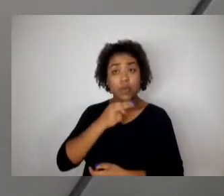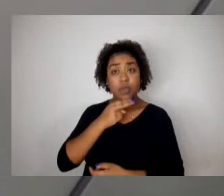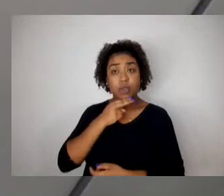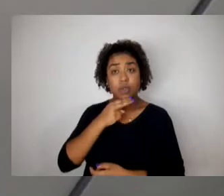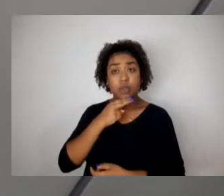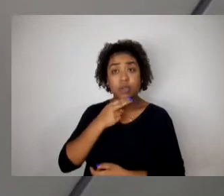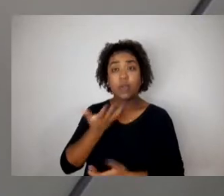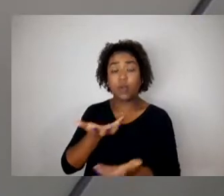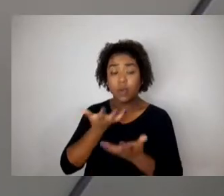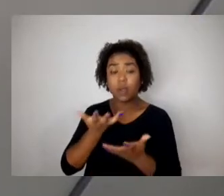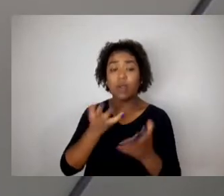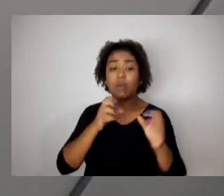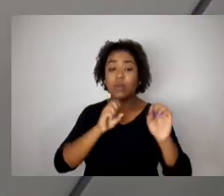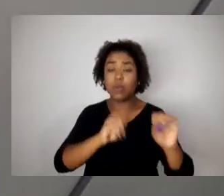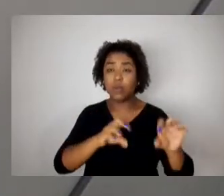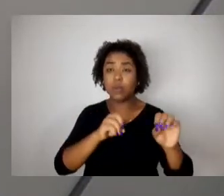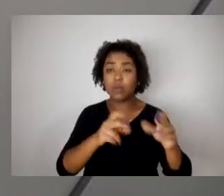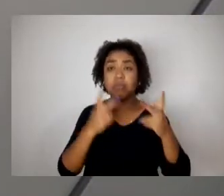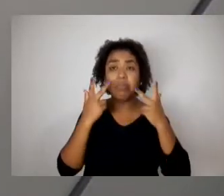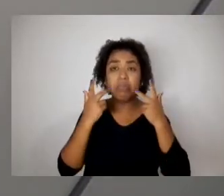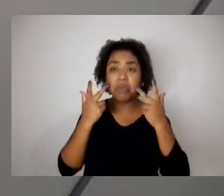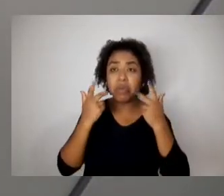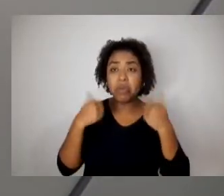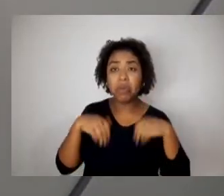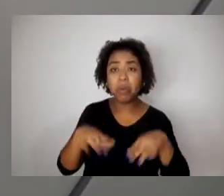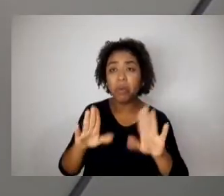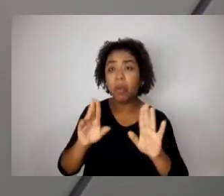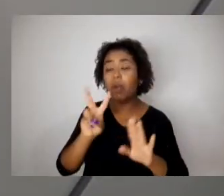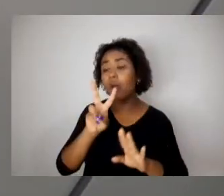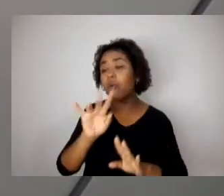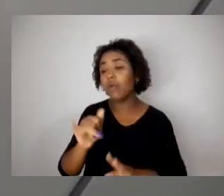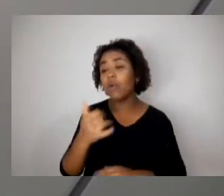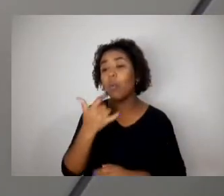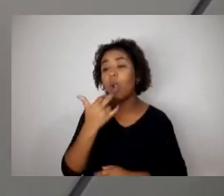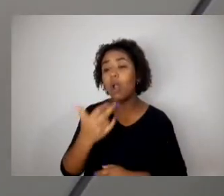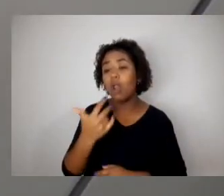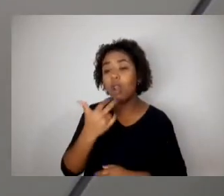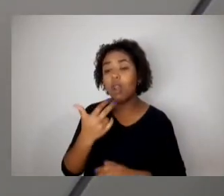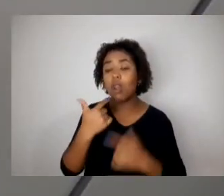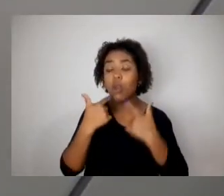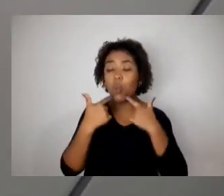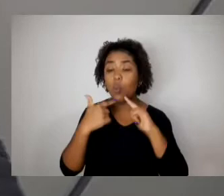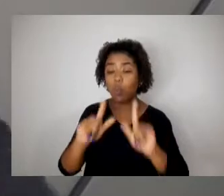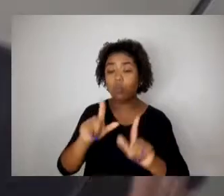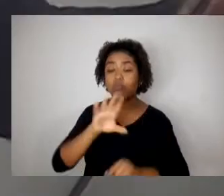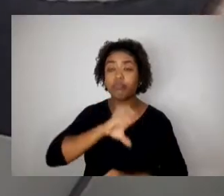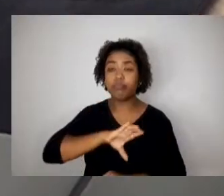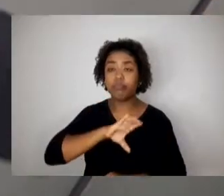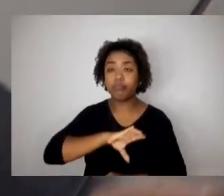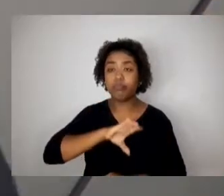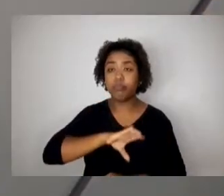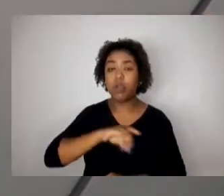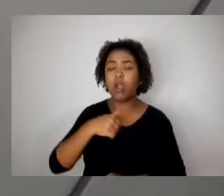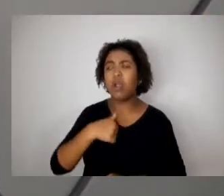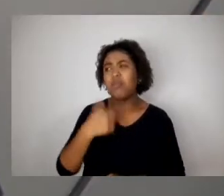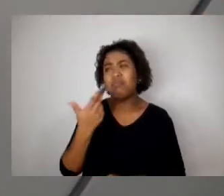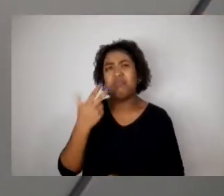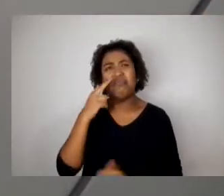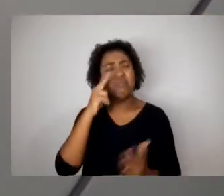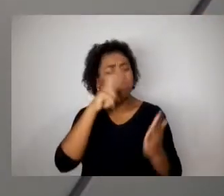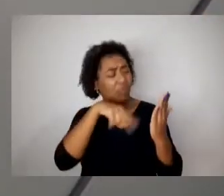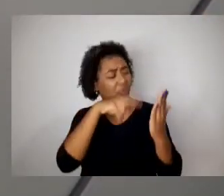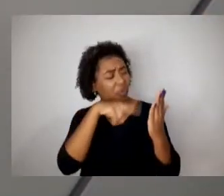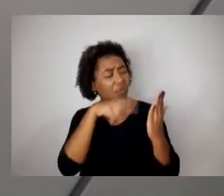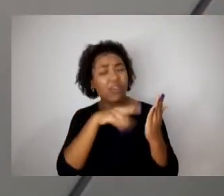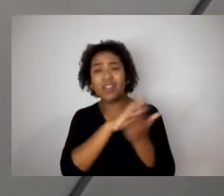que vai ali com a linguagem portuguesa. Então, ali, em momento nenhum, eu vi nada de, igual a vereadora